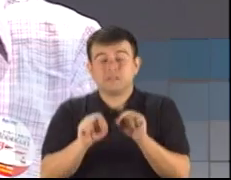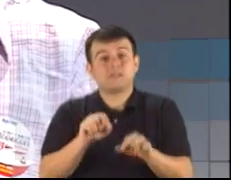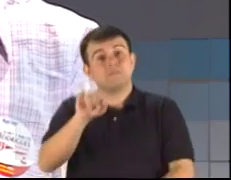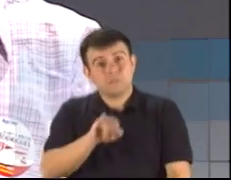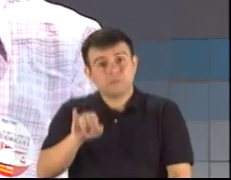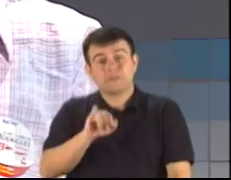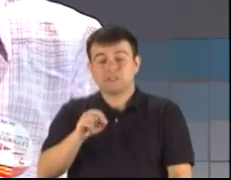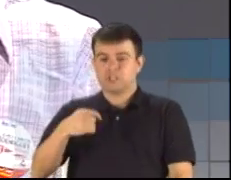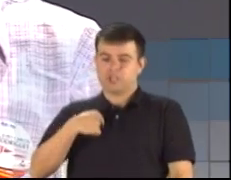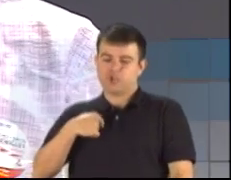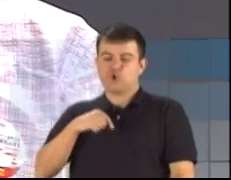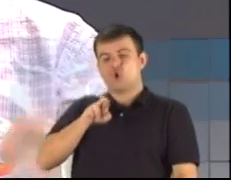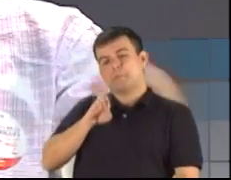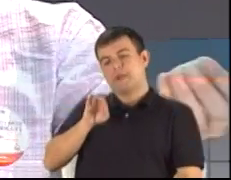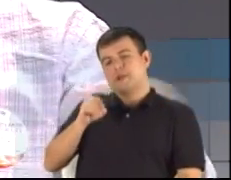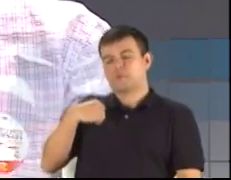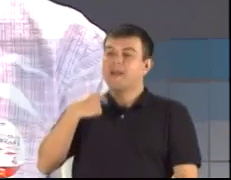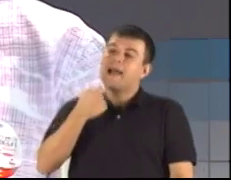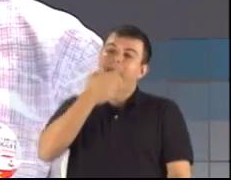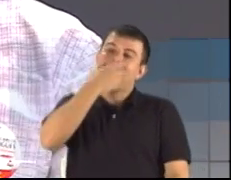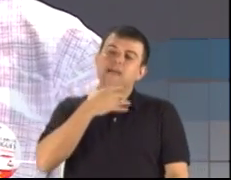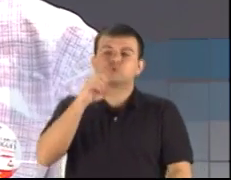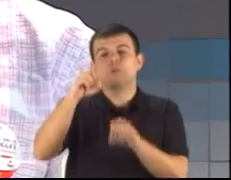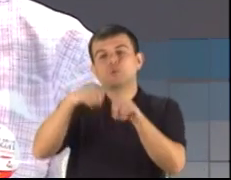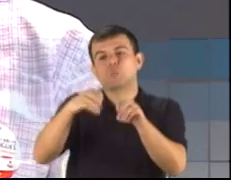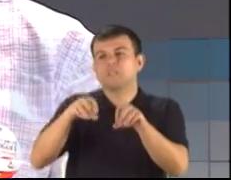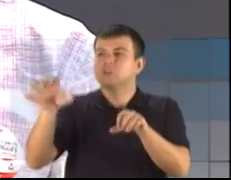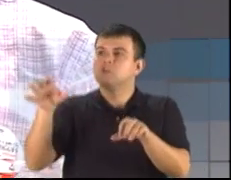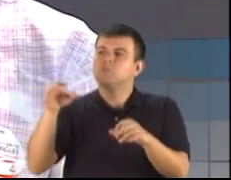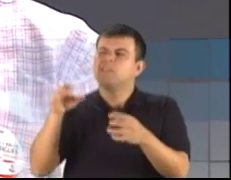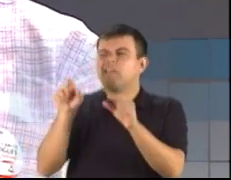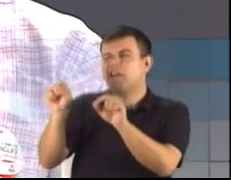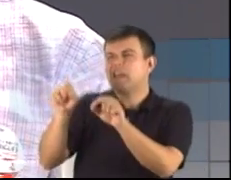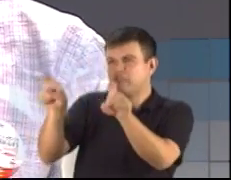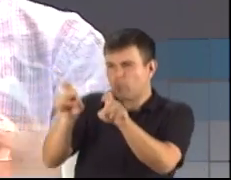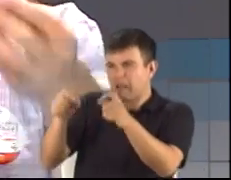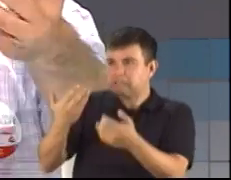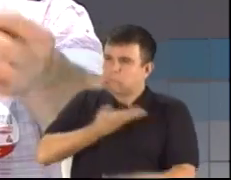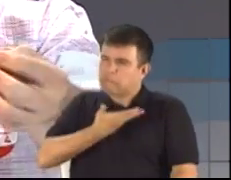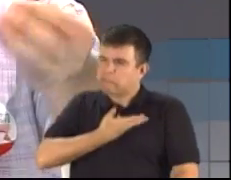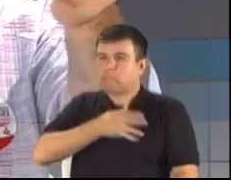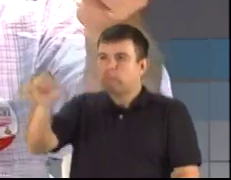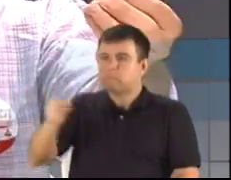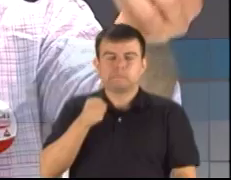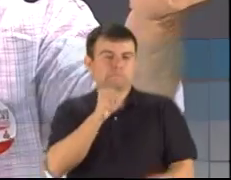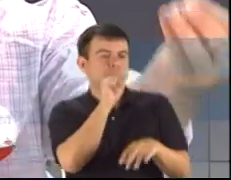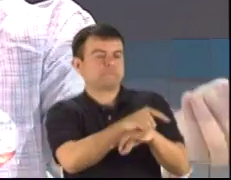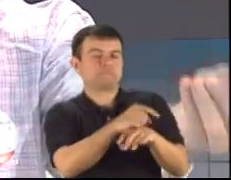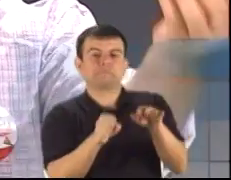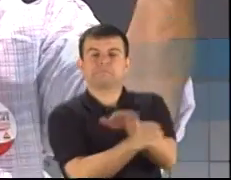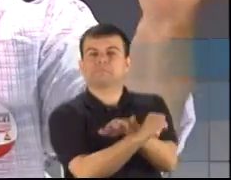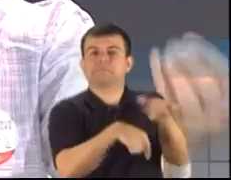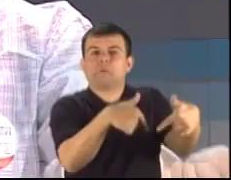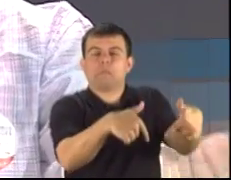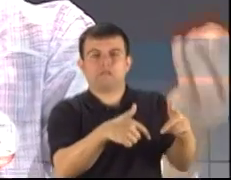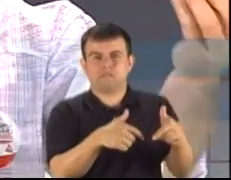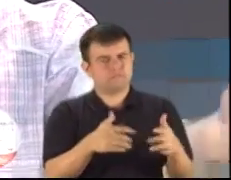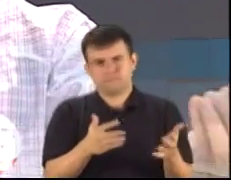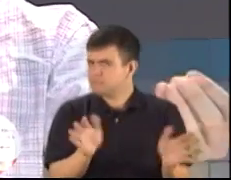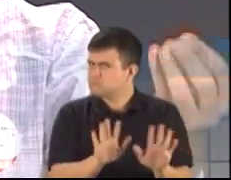adianta eu, Roberto, na parte da educação, querer botar um técnico em informática lá, só porque é meu amigo. Vai ser colocada uma pessoa responsável,